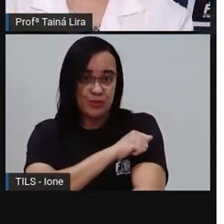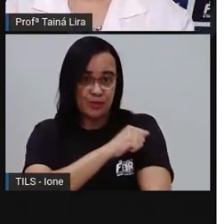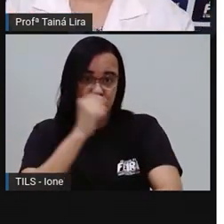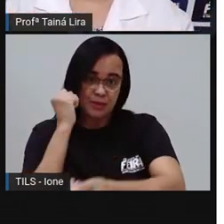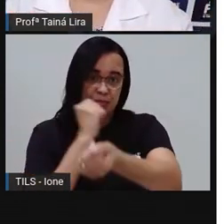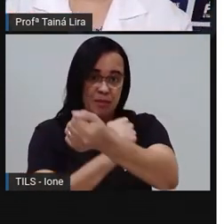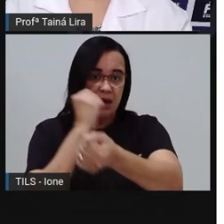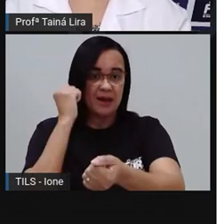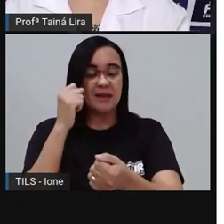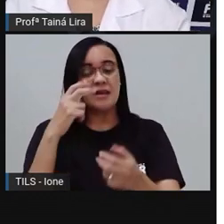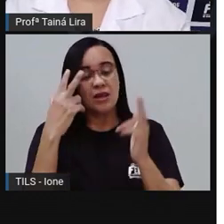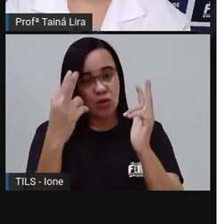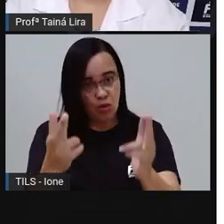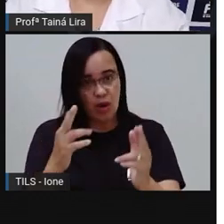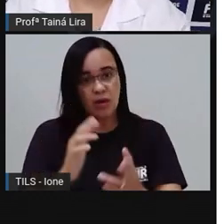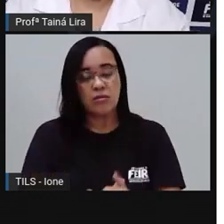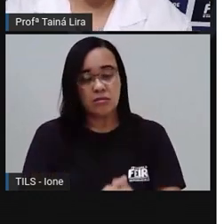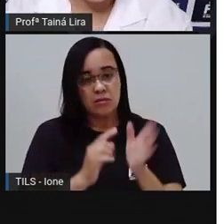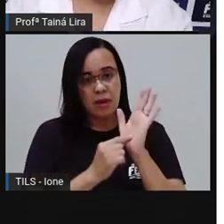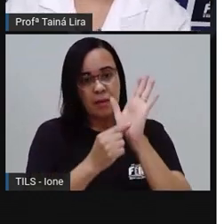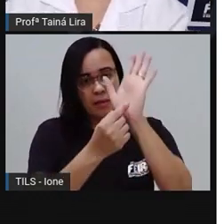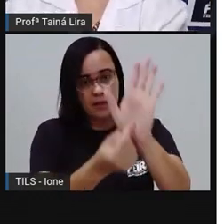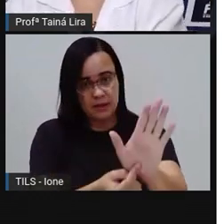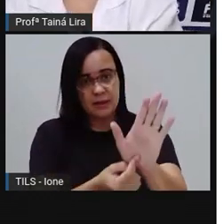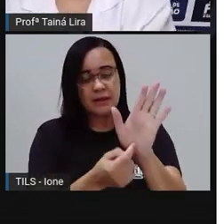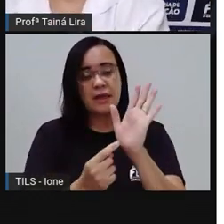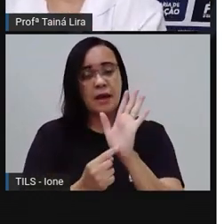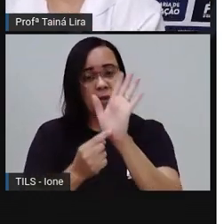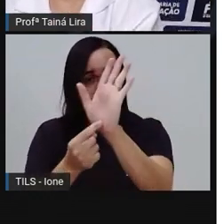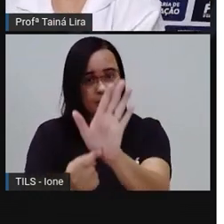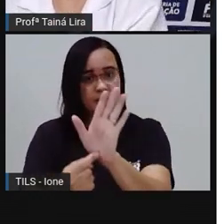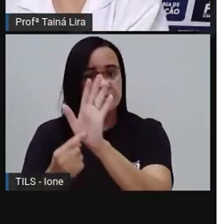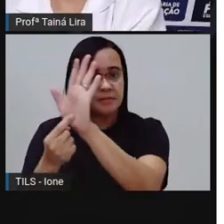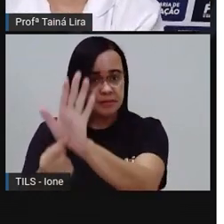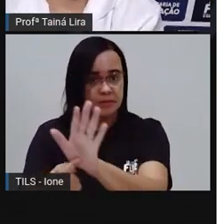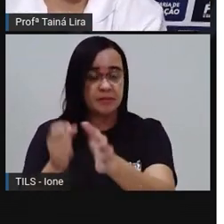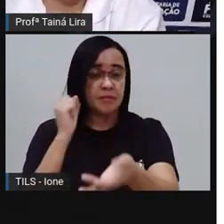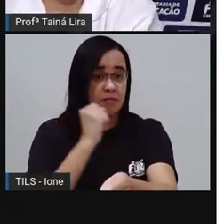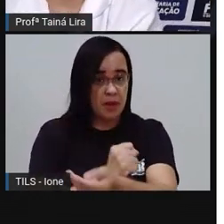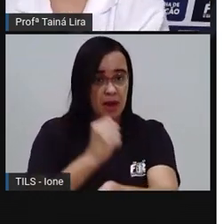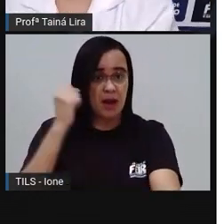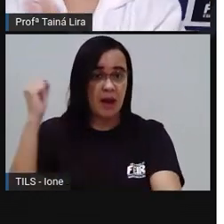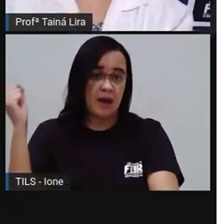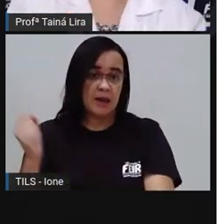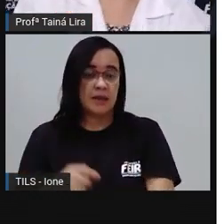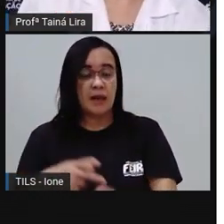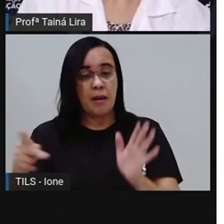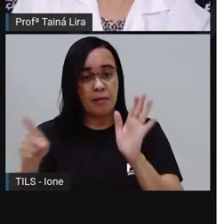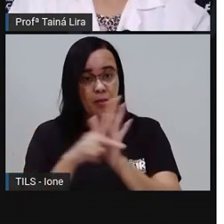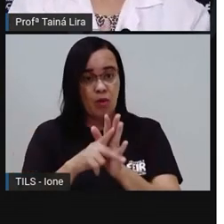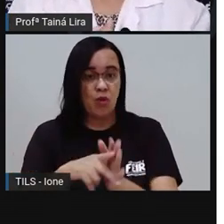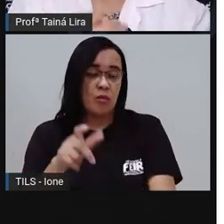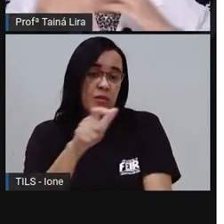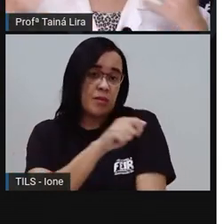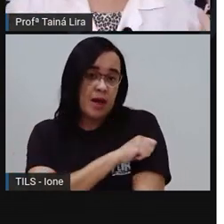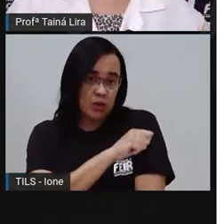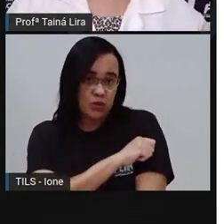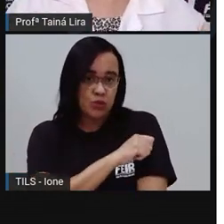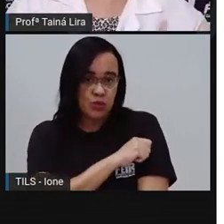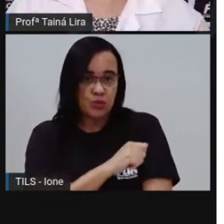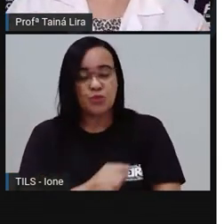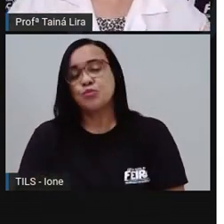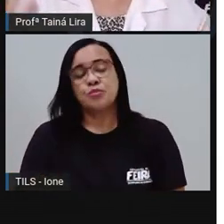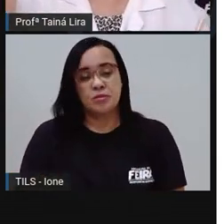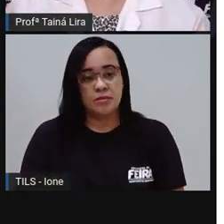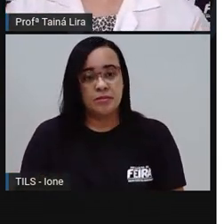Isso aqui é a marca da apresentação de Lucas Isso aqui é a marca da apresentação de Daniela, tá bom? Assim